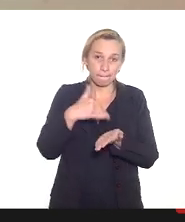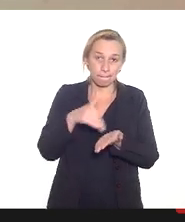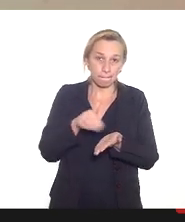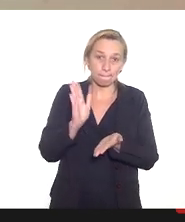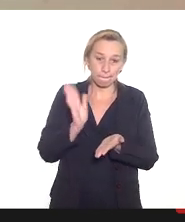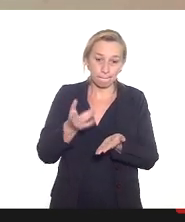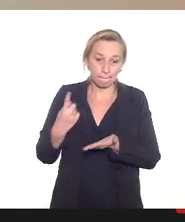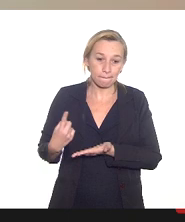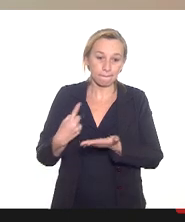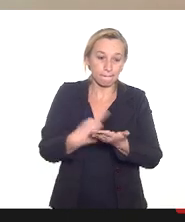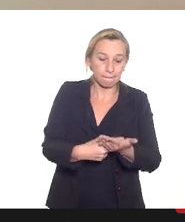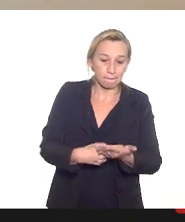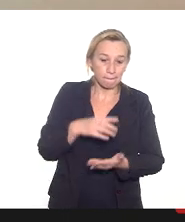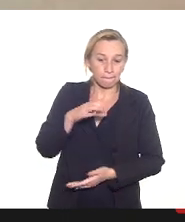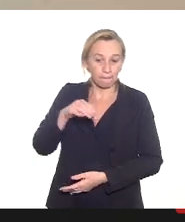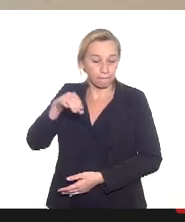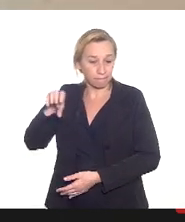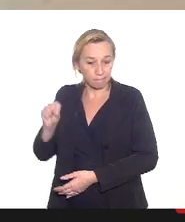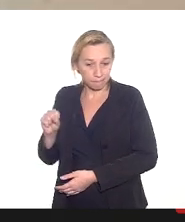pactuada com o COSEMES